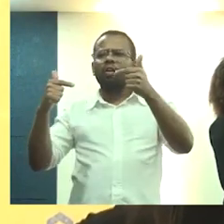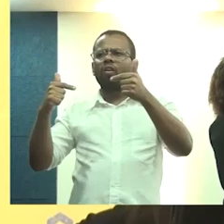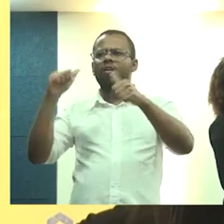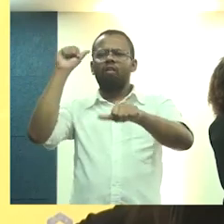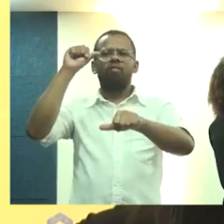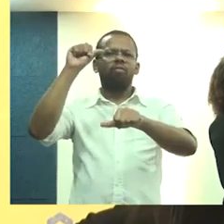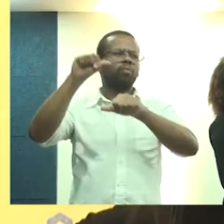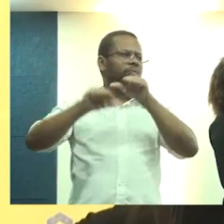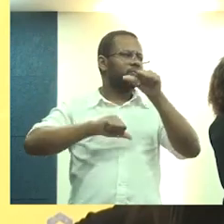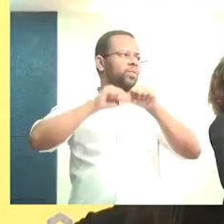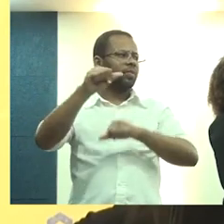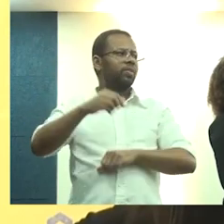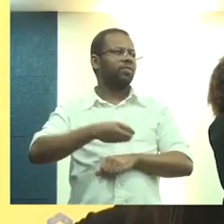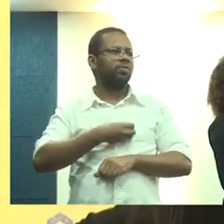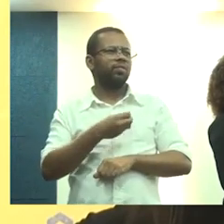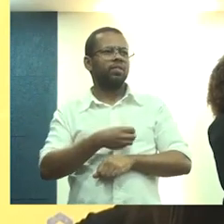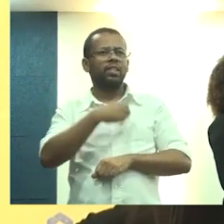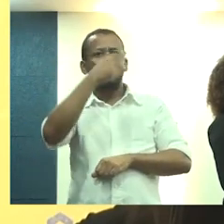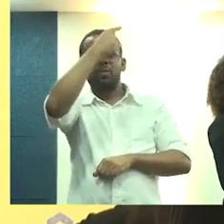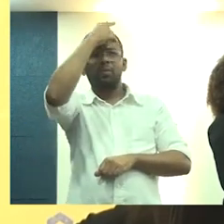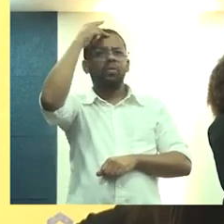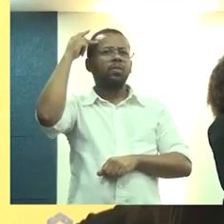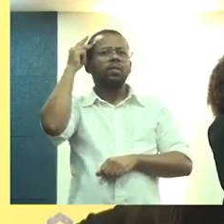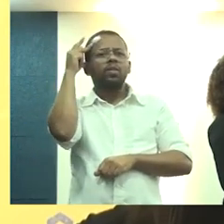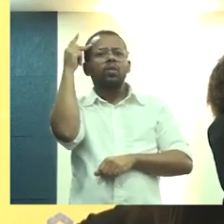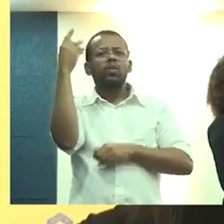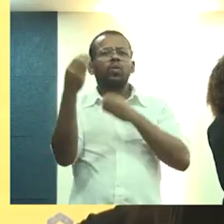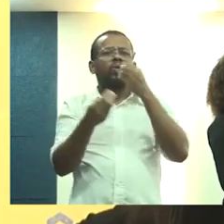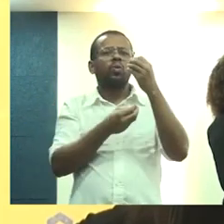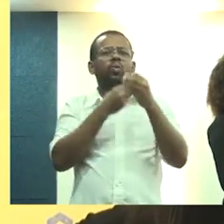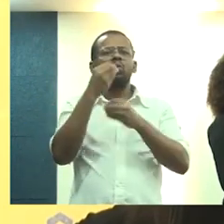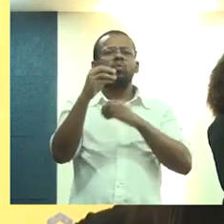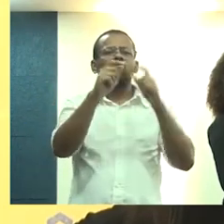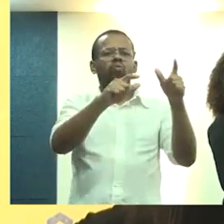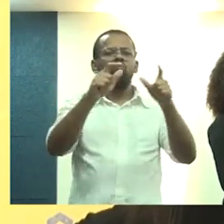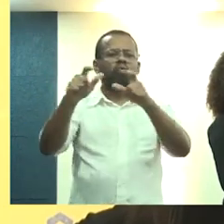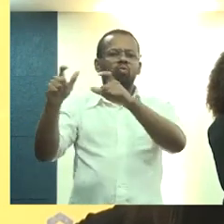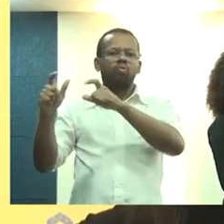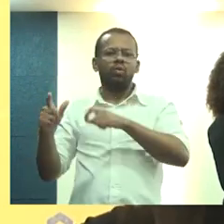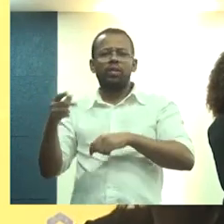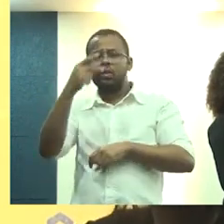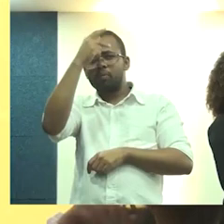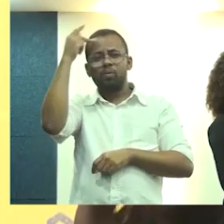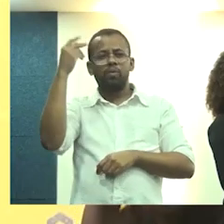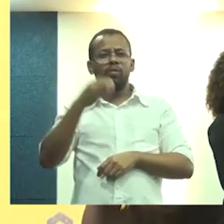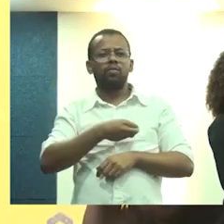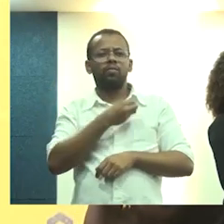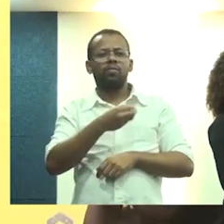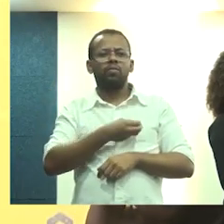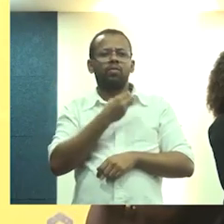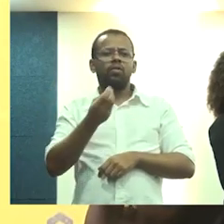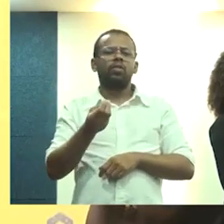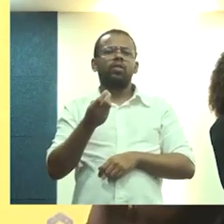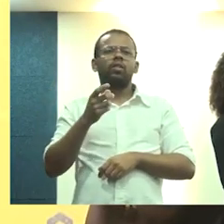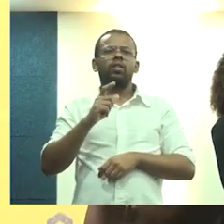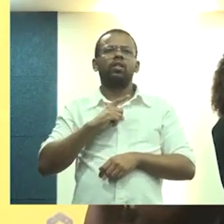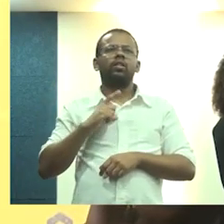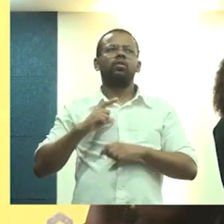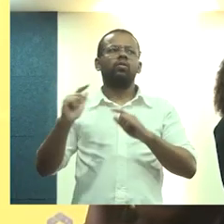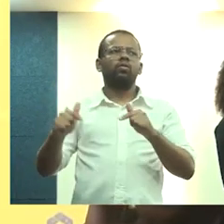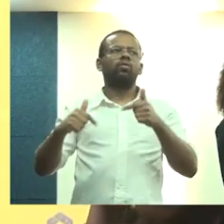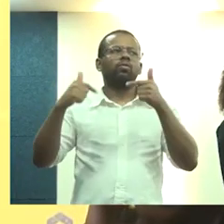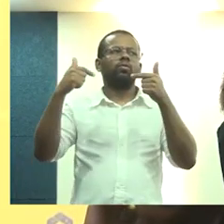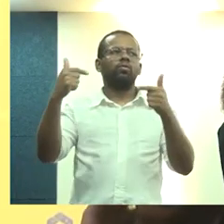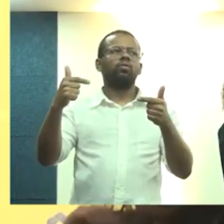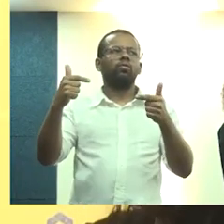mudar a vida das pessoas a partir da mudança dos espaços em que as pessoas vivem. é esse o nosso grande